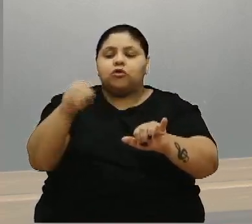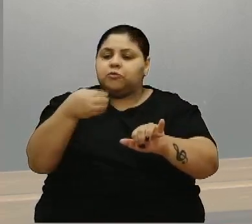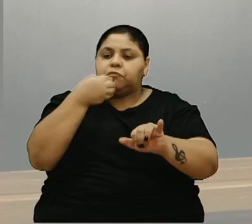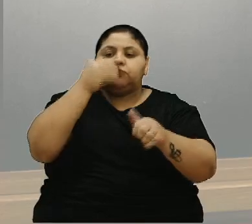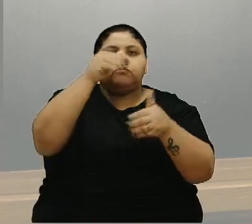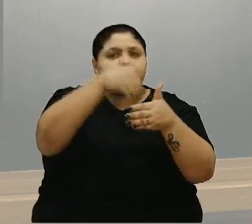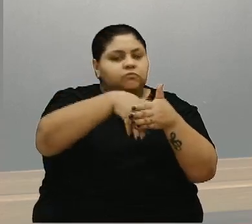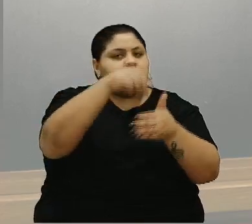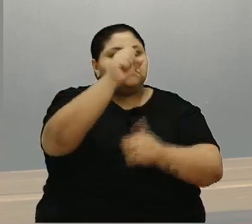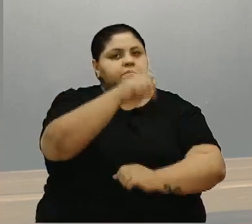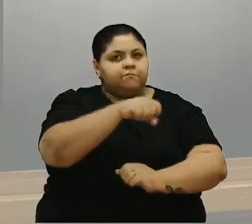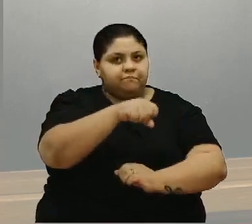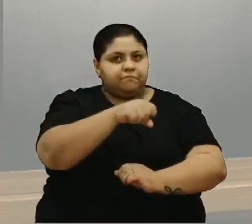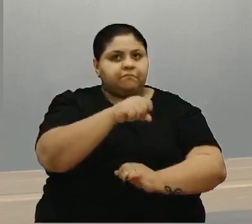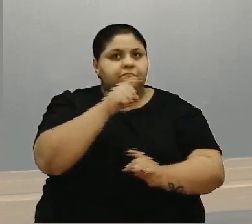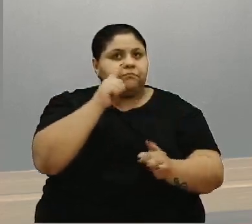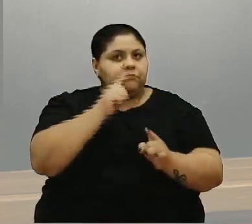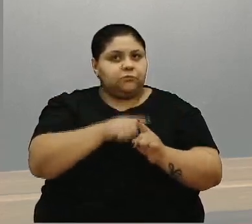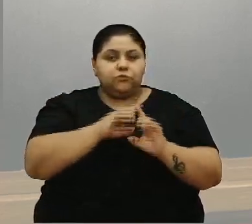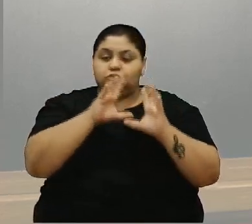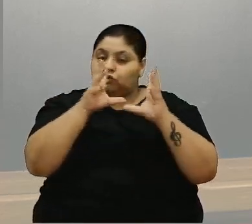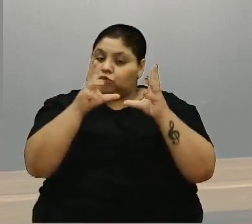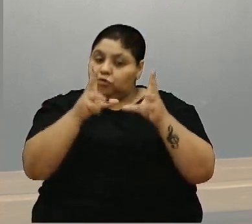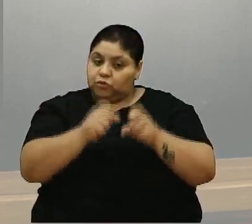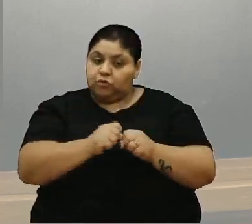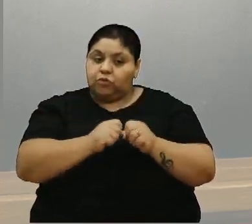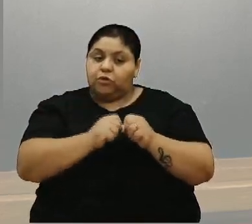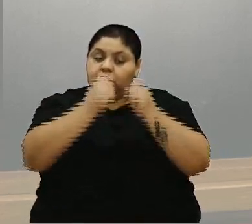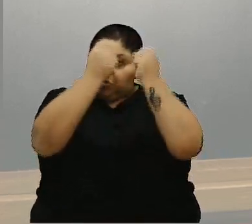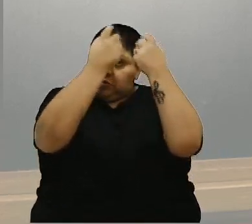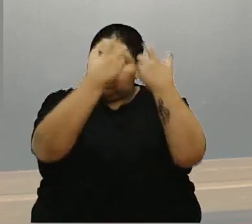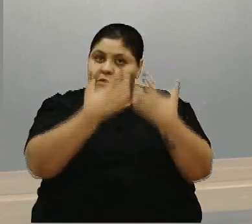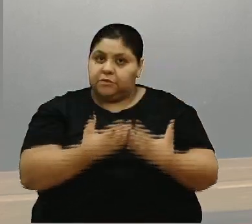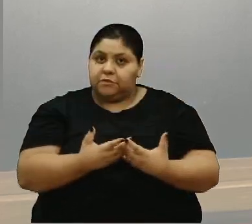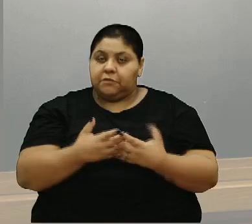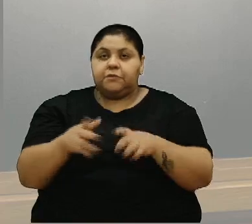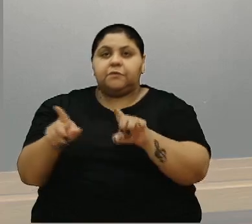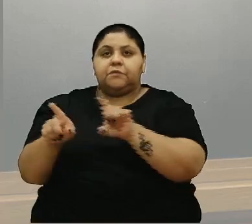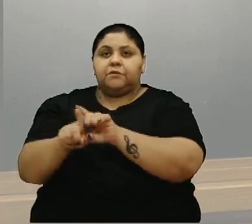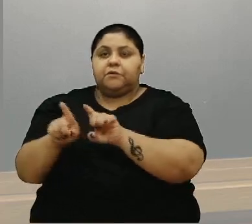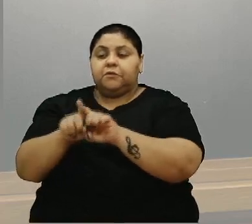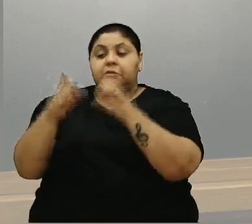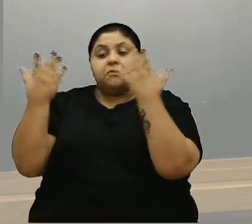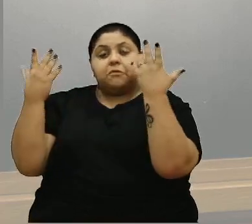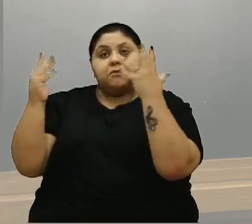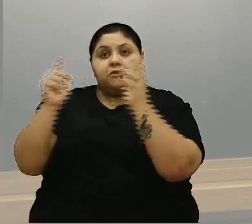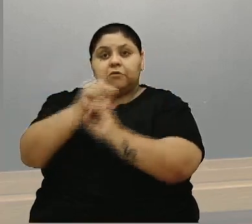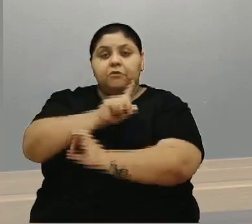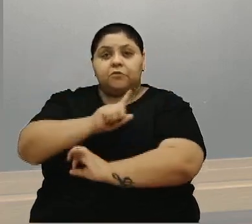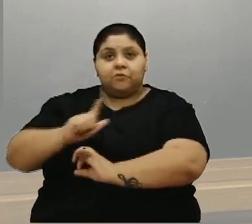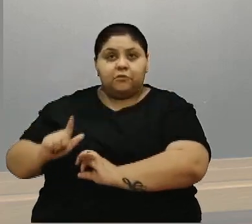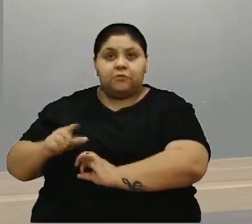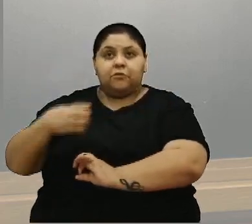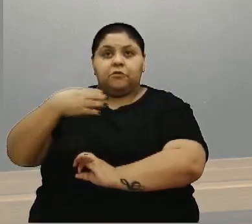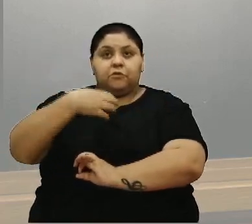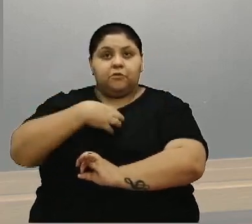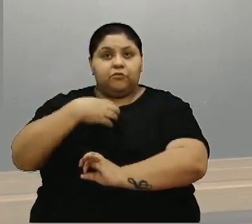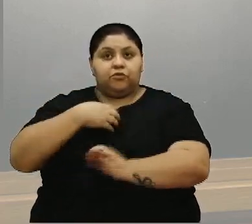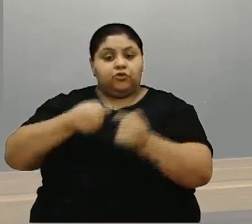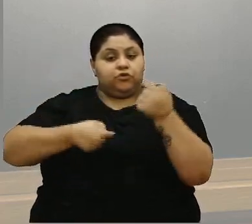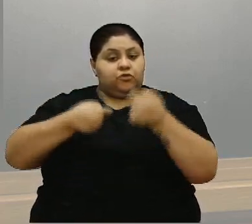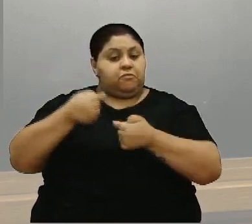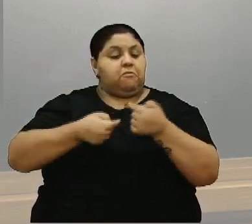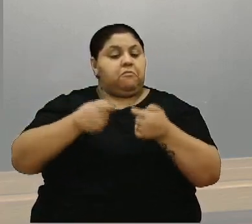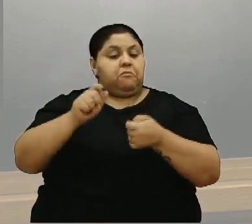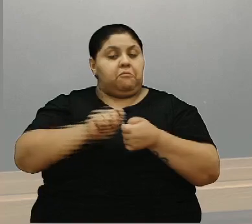votaremos favoráveis por tudo que eu já expus aqui, inclusive parabenizei o governo pela forma como esse debate foi